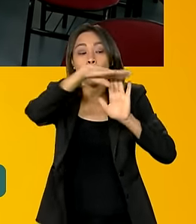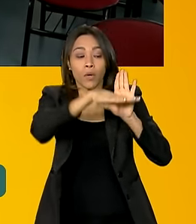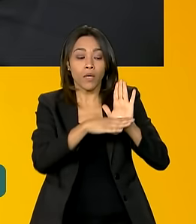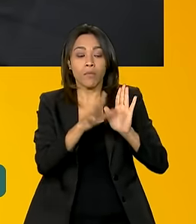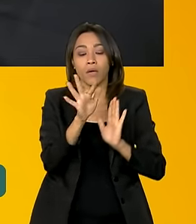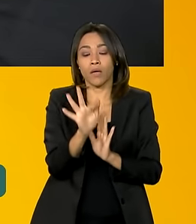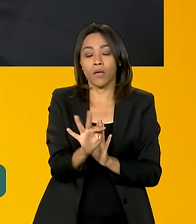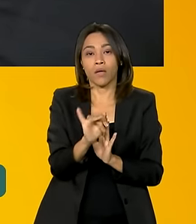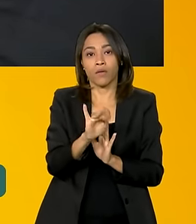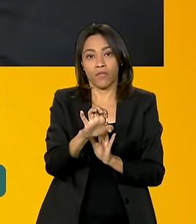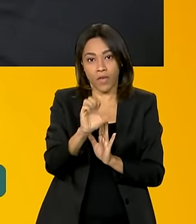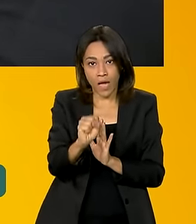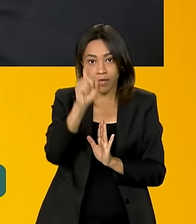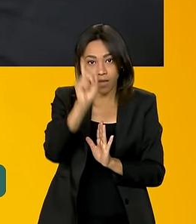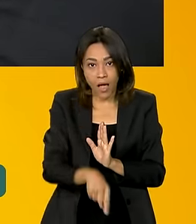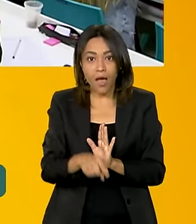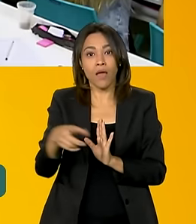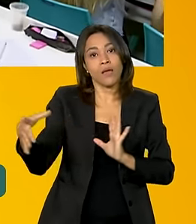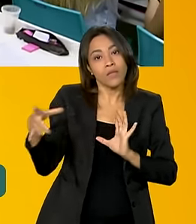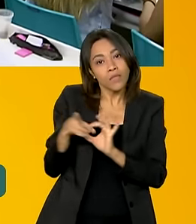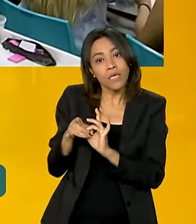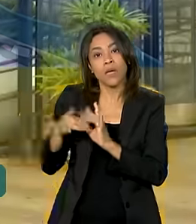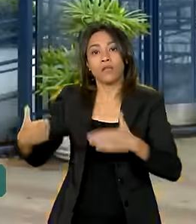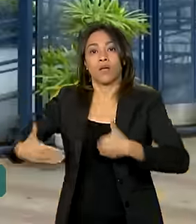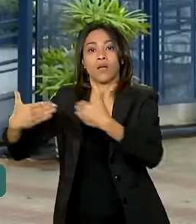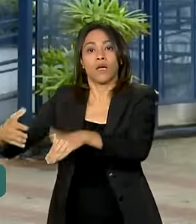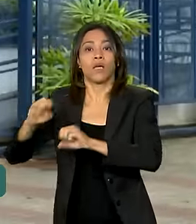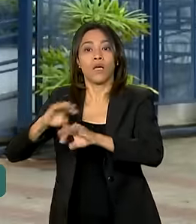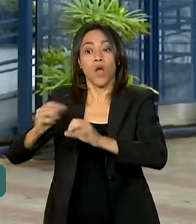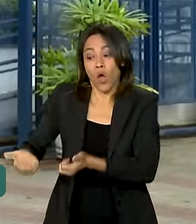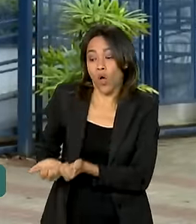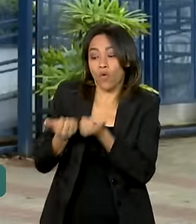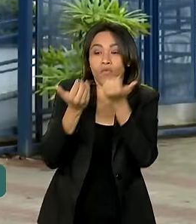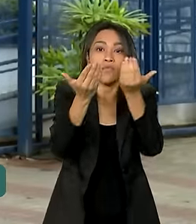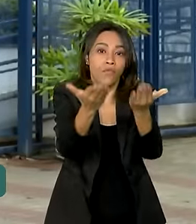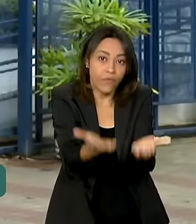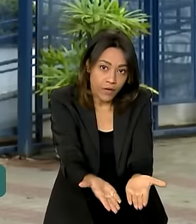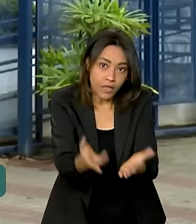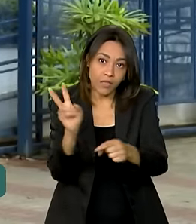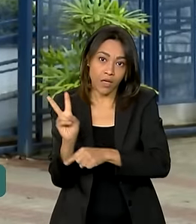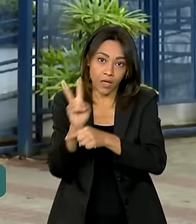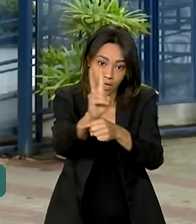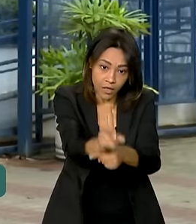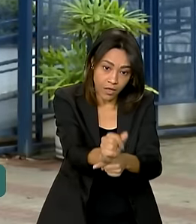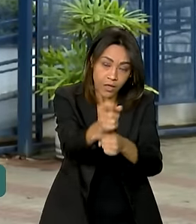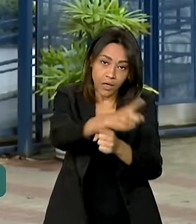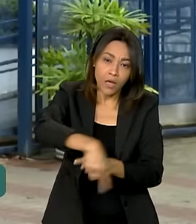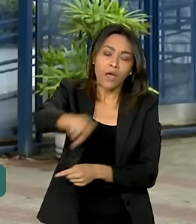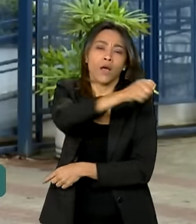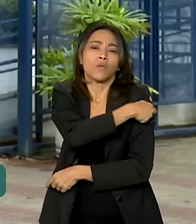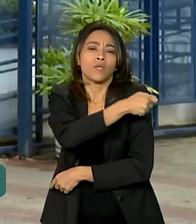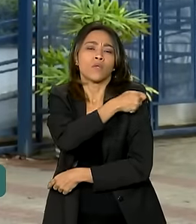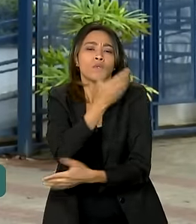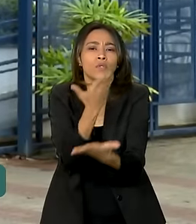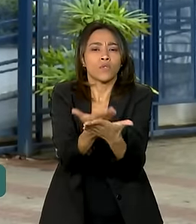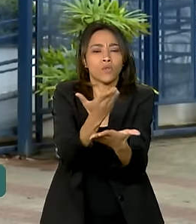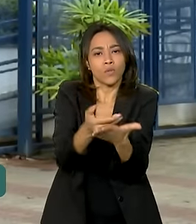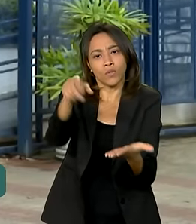Ministério da Educação que tem como objetivo oferecer financiamento a estudantes universitários